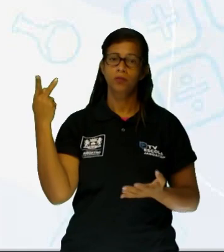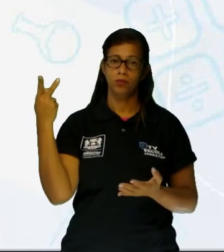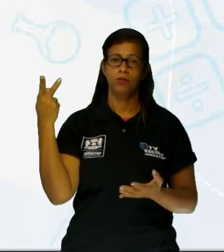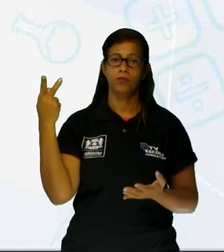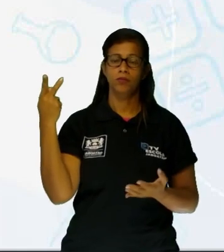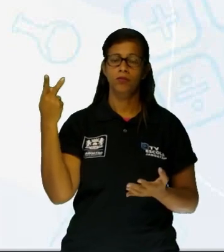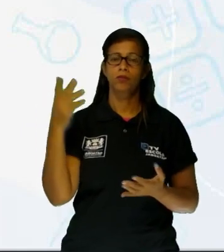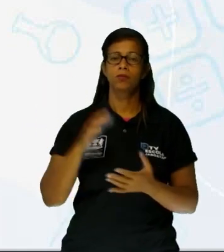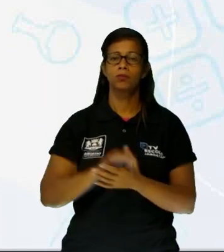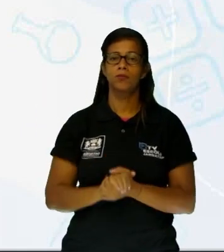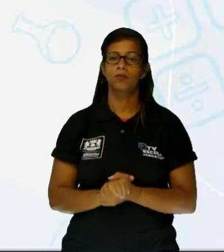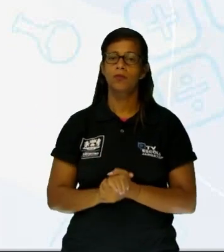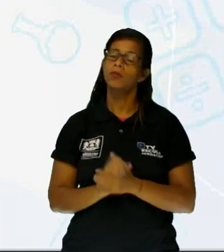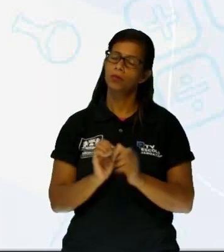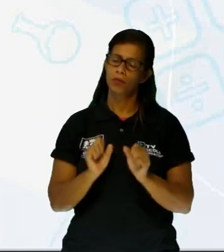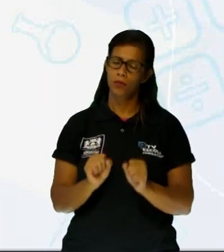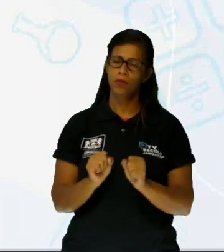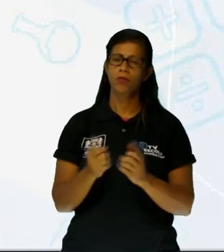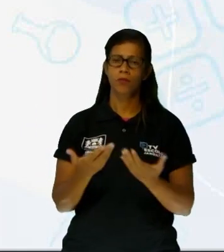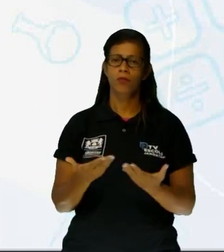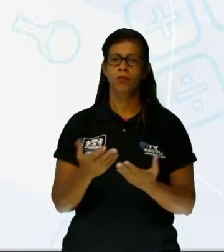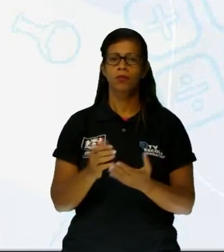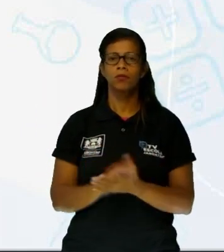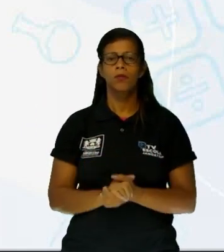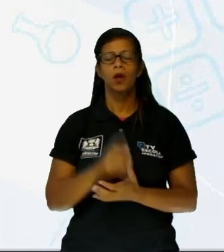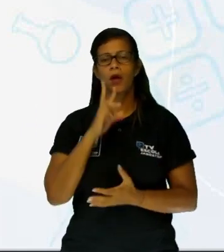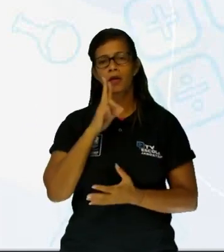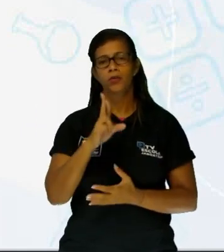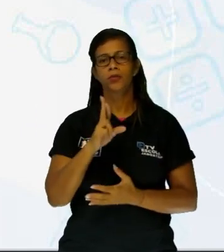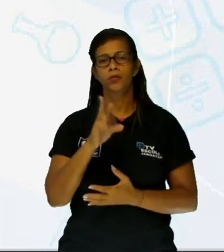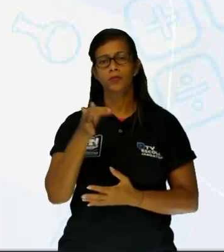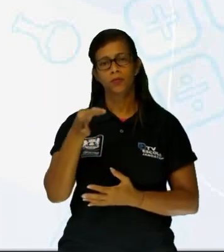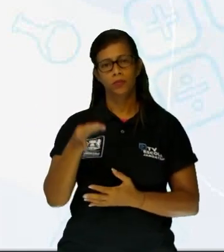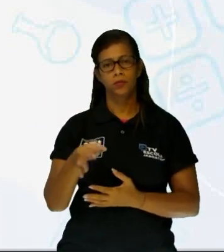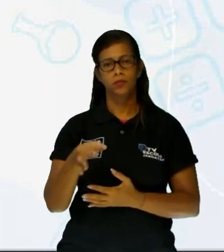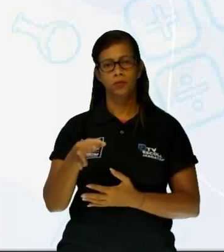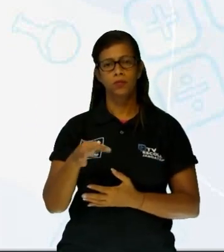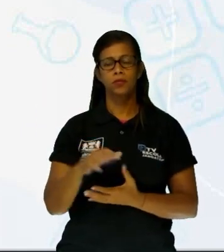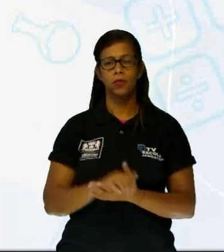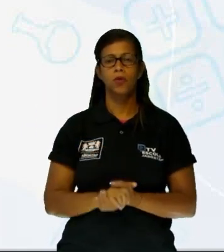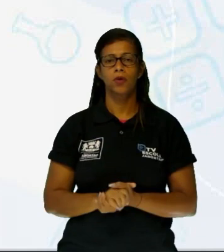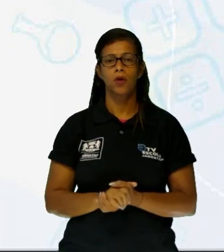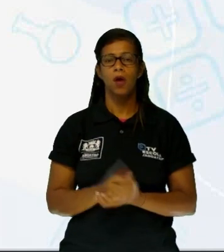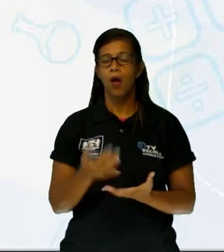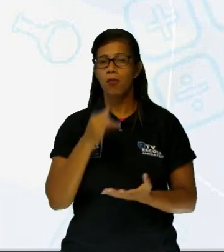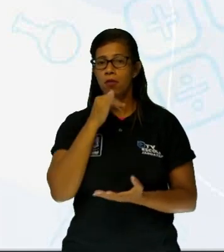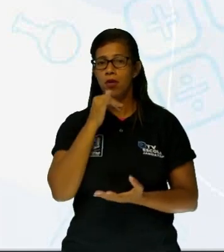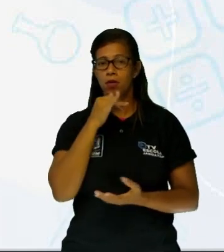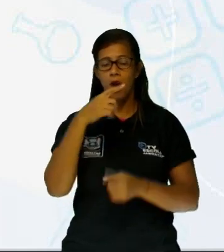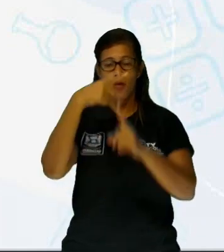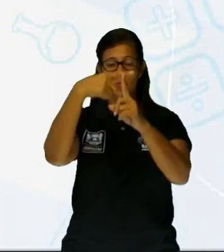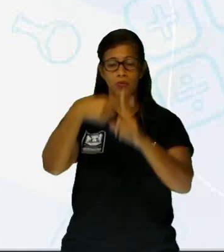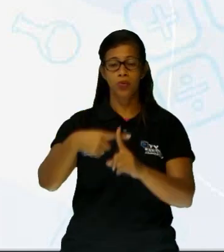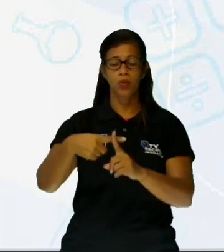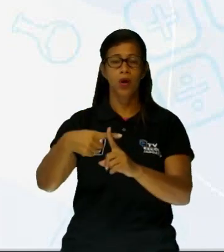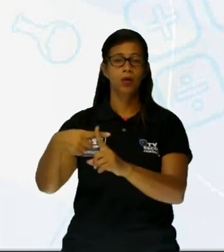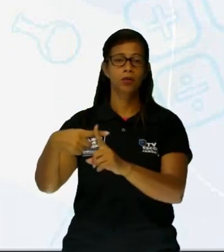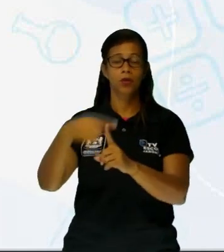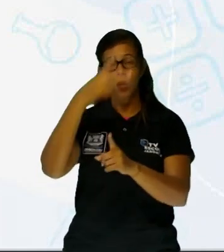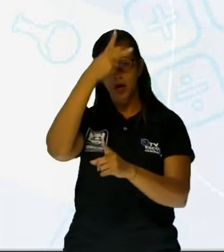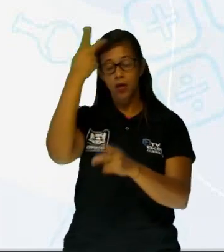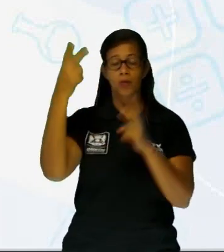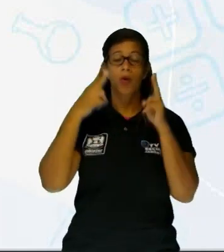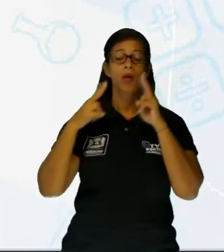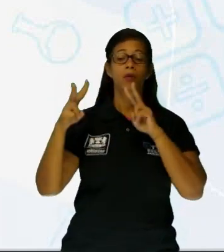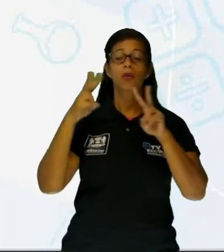precisa que as pessoas se mobilizem. E quando você só encontra ali as cruzes, e muitas pessoas só passam e observam, que ele comentou no texto, né?